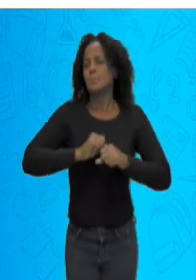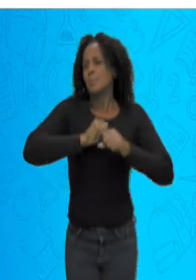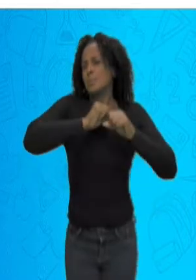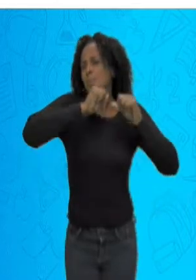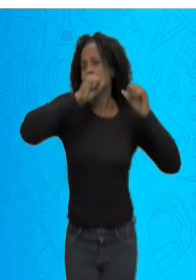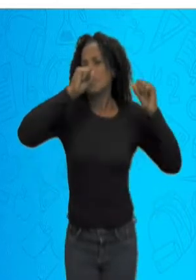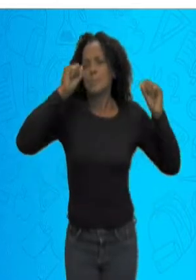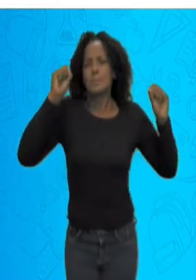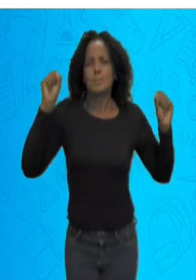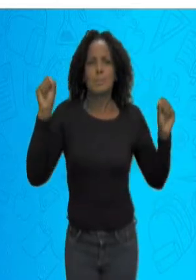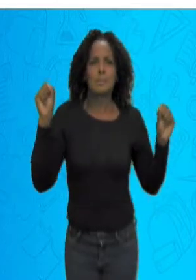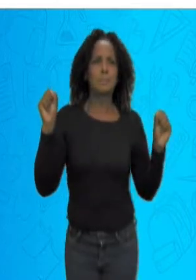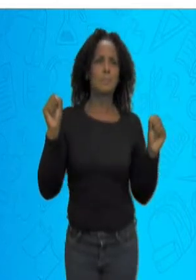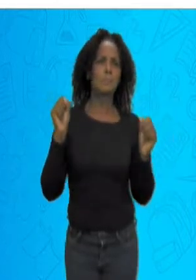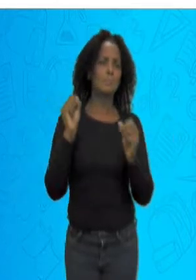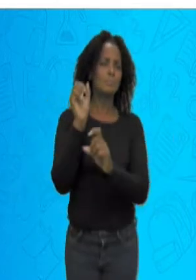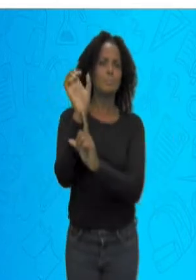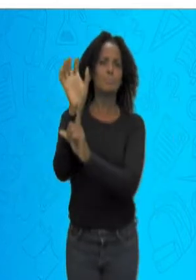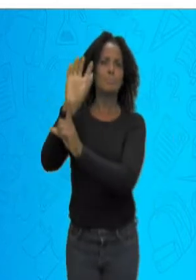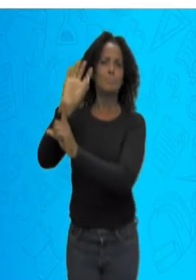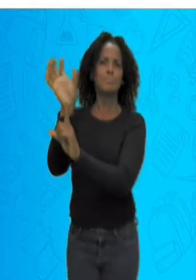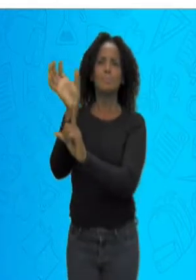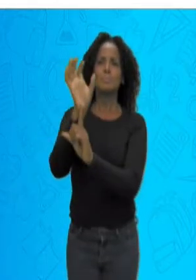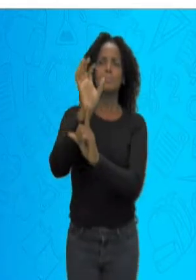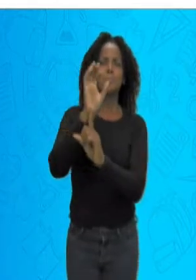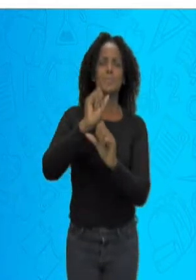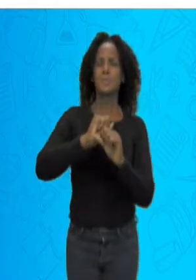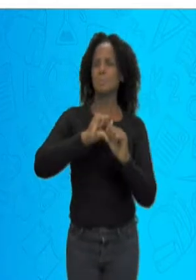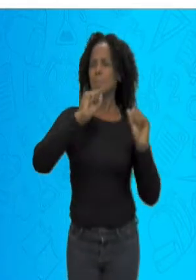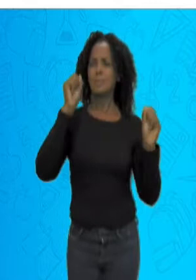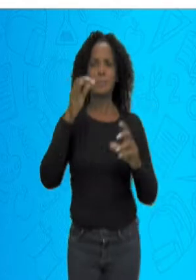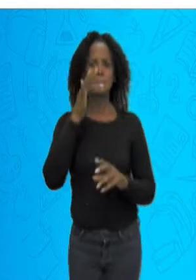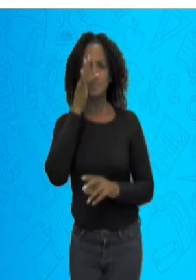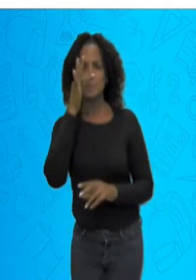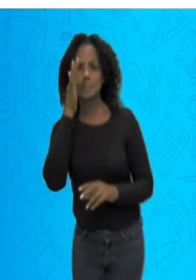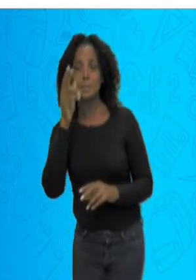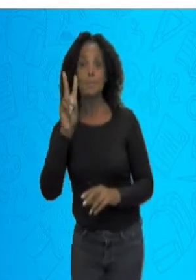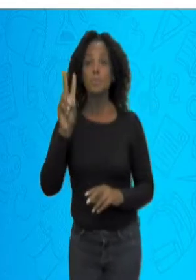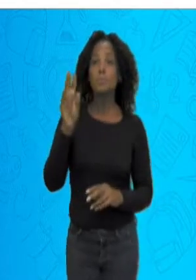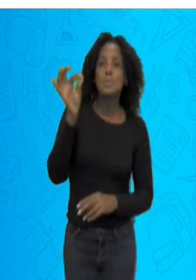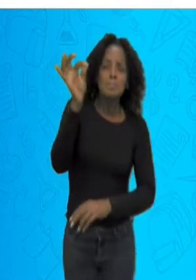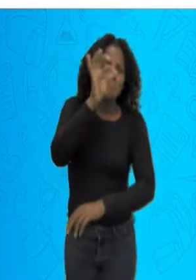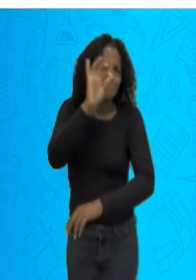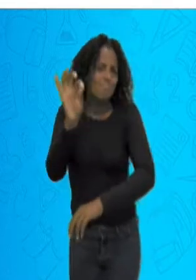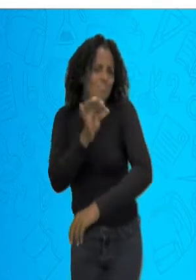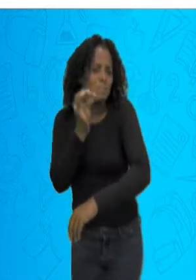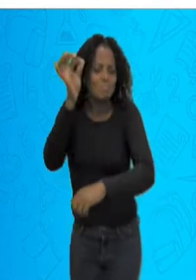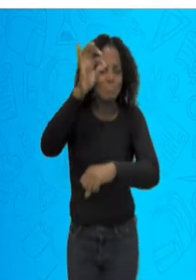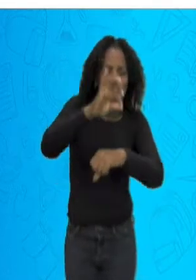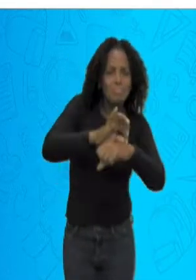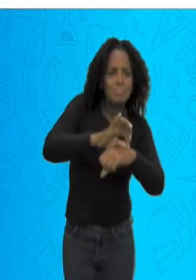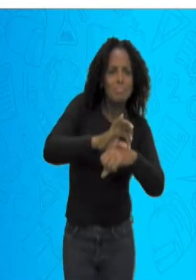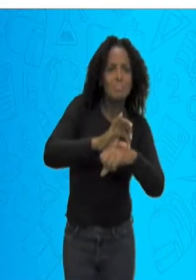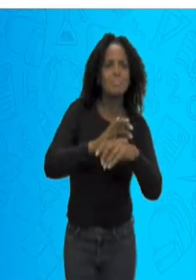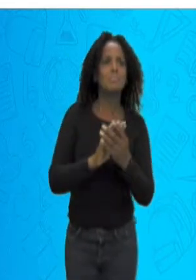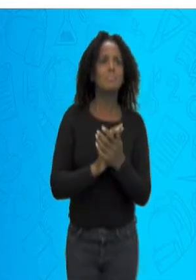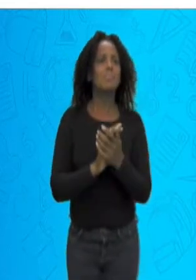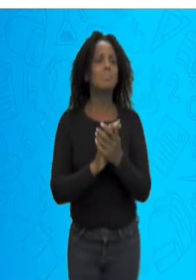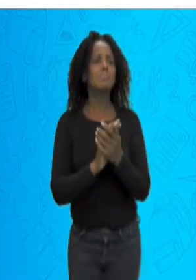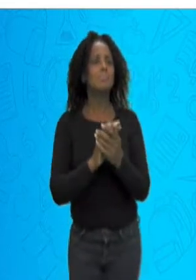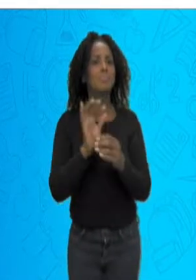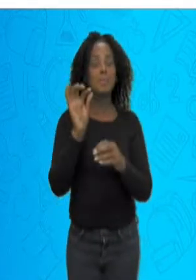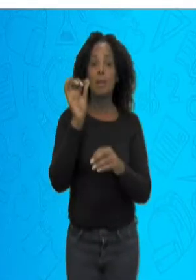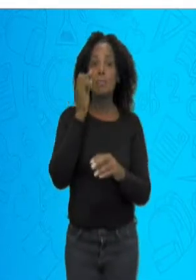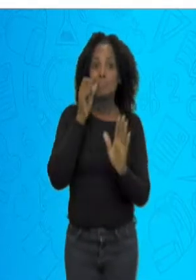Amanhece, um girassol desperta no jardim. Duas abelhas pousaram nele. Aqui está